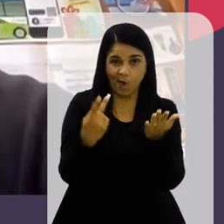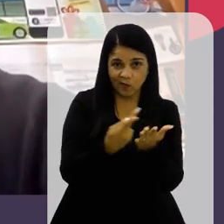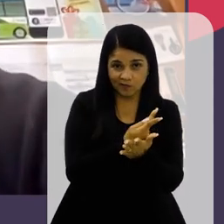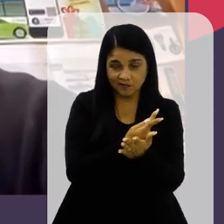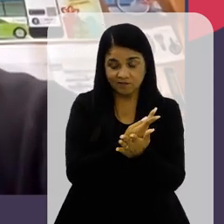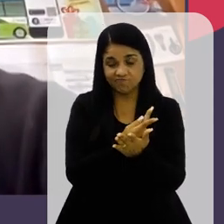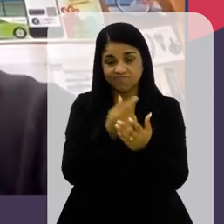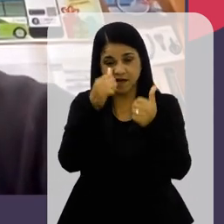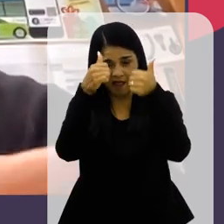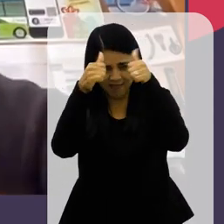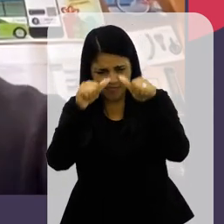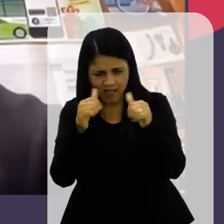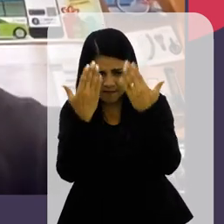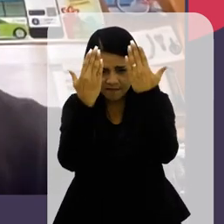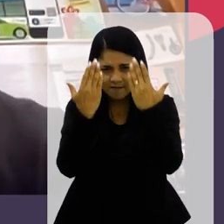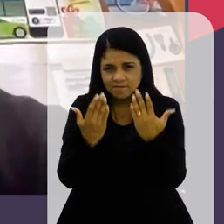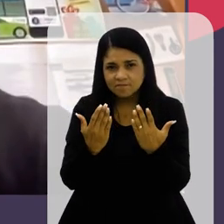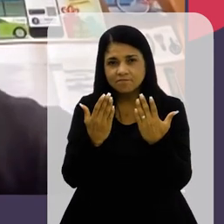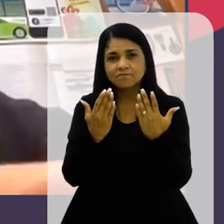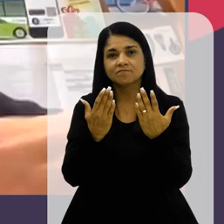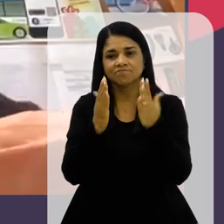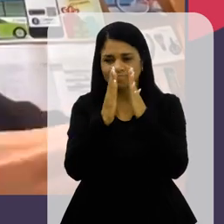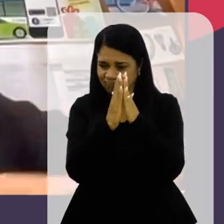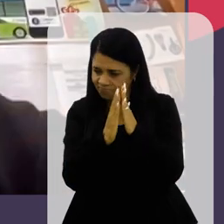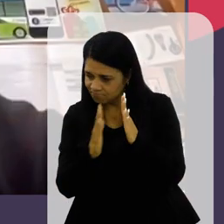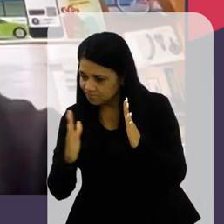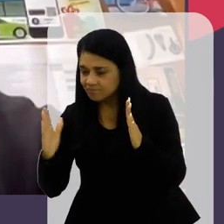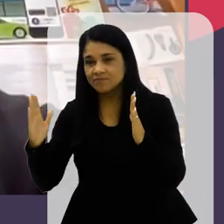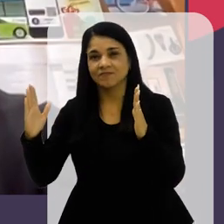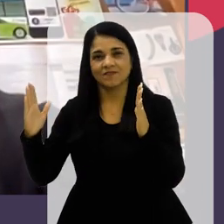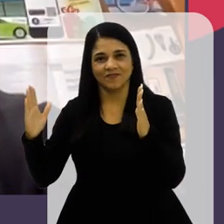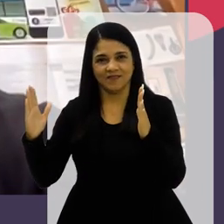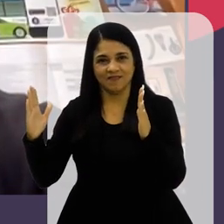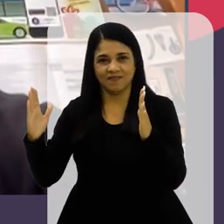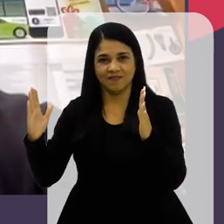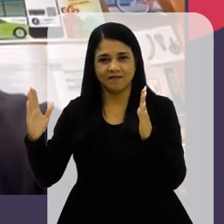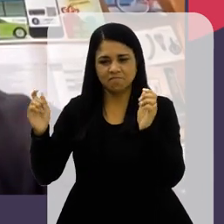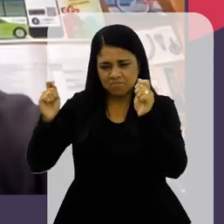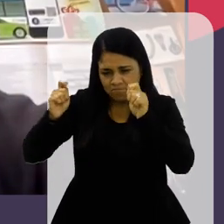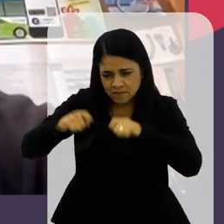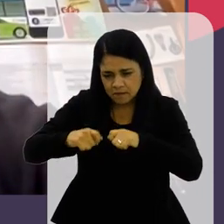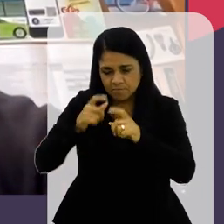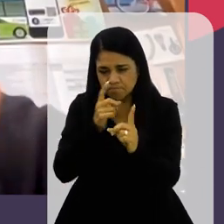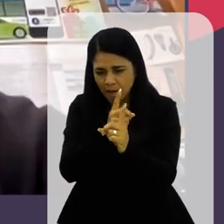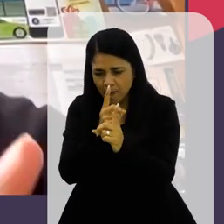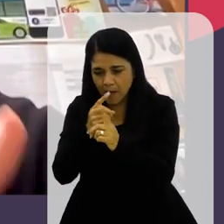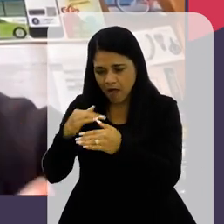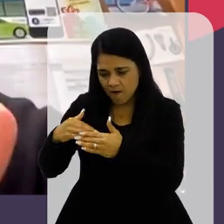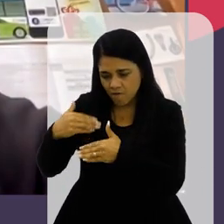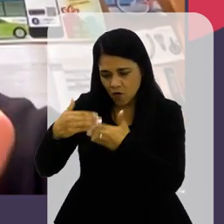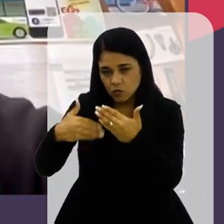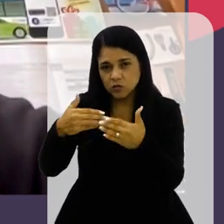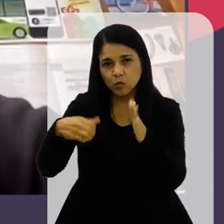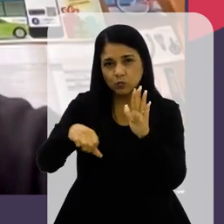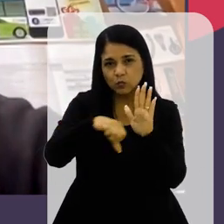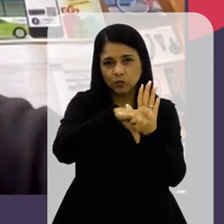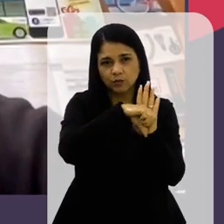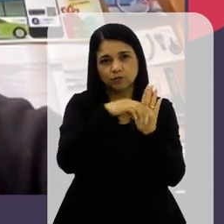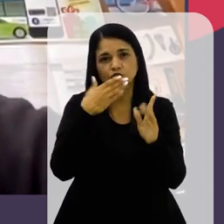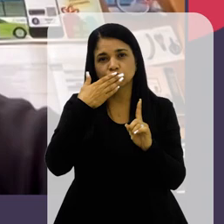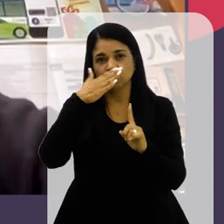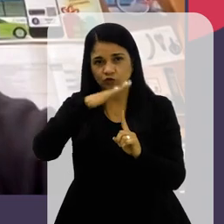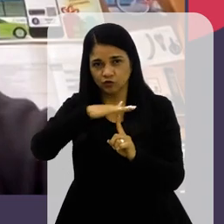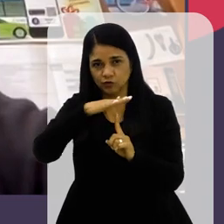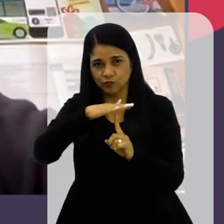constituição De fazer uma análise Com um cenário Mais amplo Que nós possamos Também detectar A evolução Dos